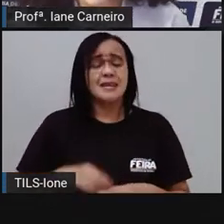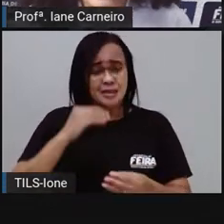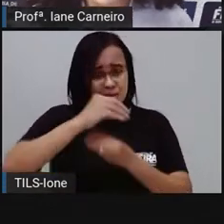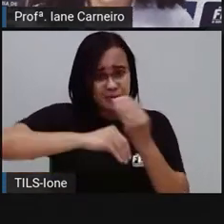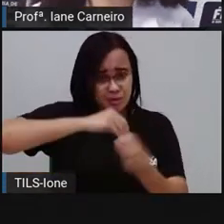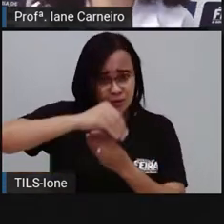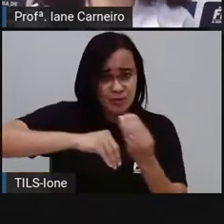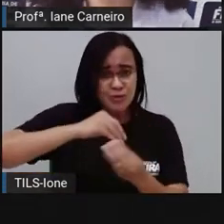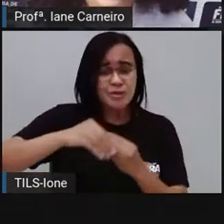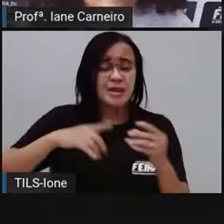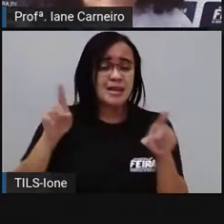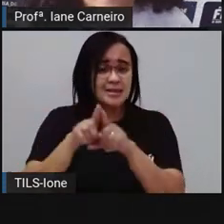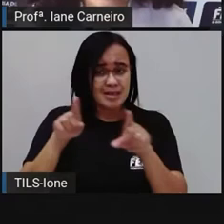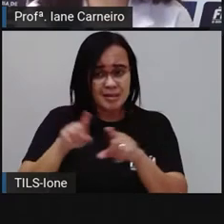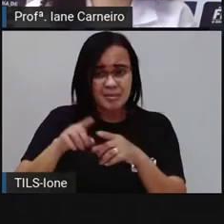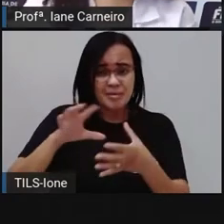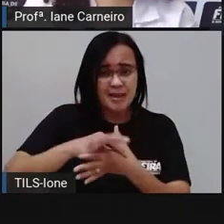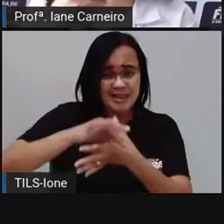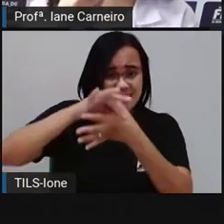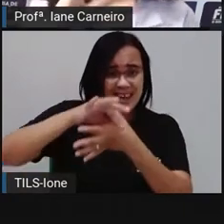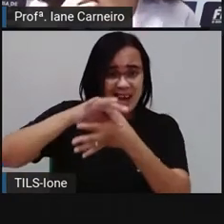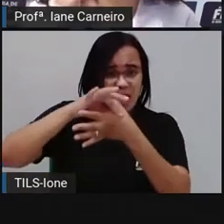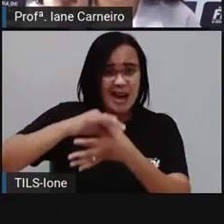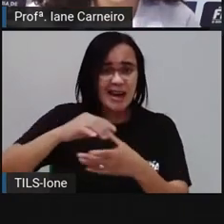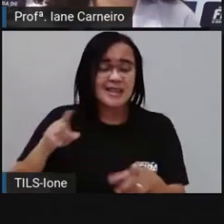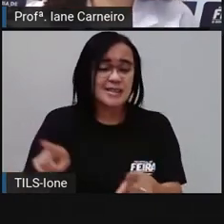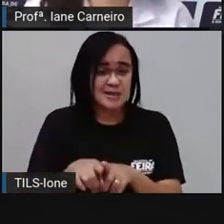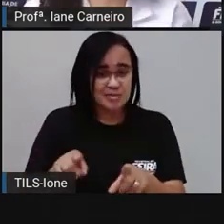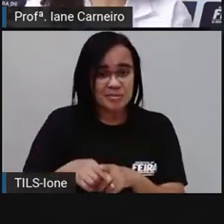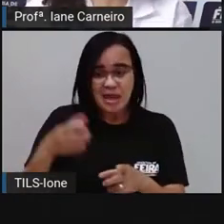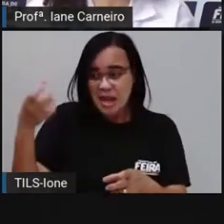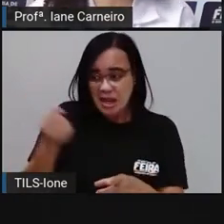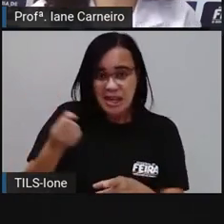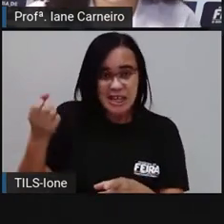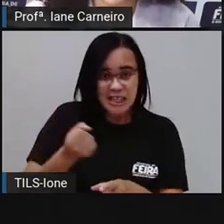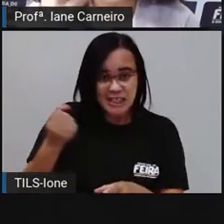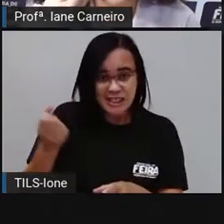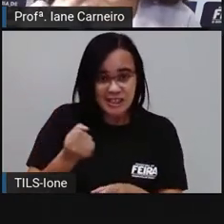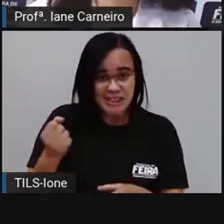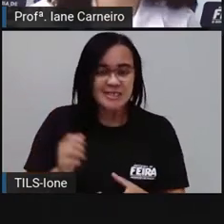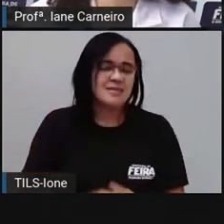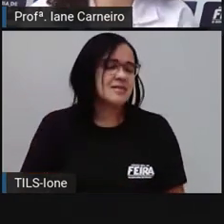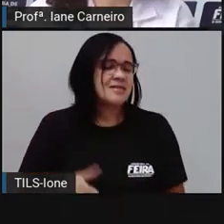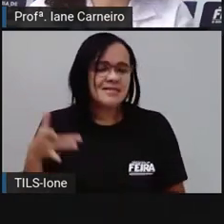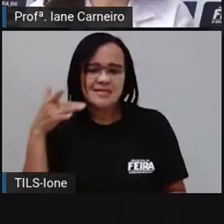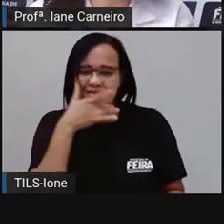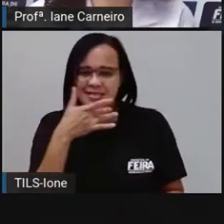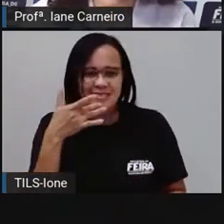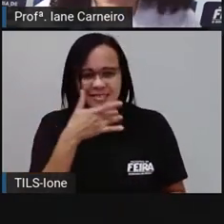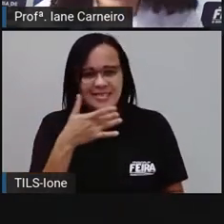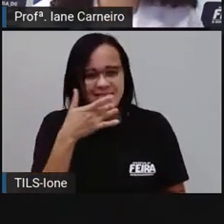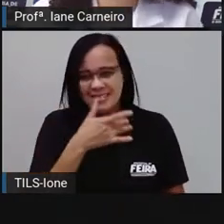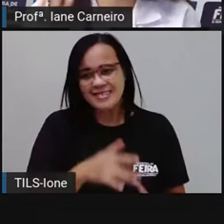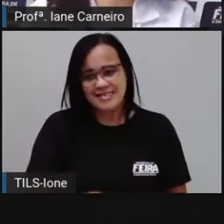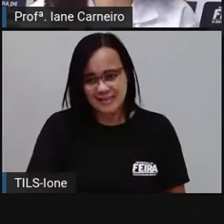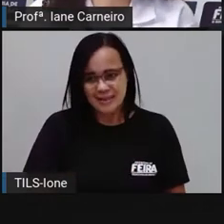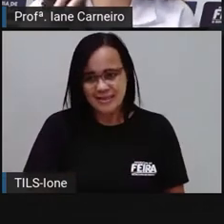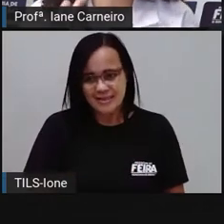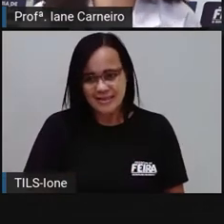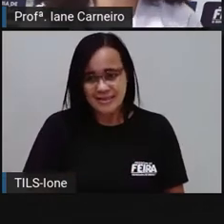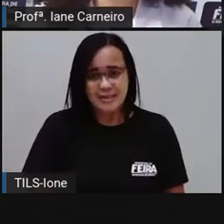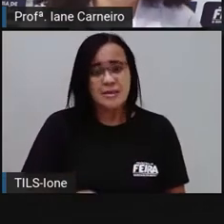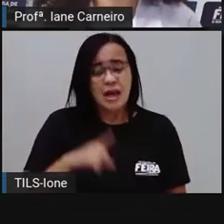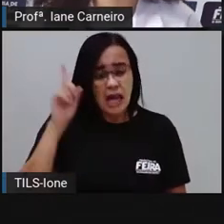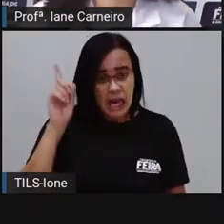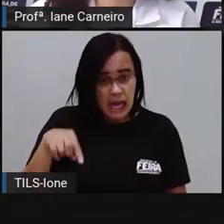né? Com carne, com leite. Ah, Prodriana gosta de comer com lombo. Eita, com aquela carne cozida, fica uma delícia, né? É uma comida